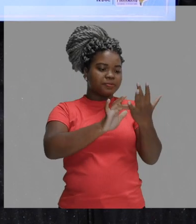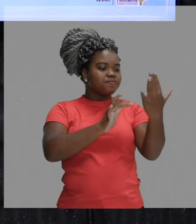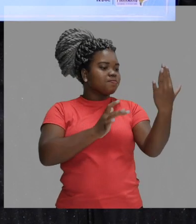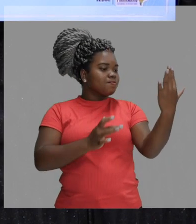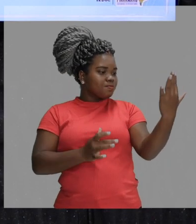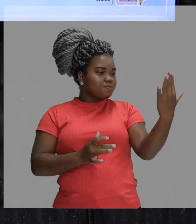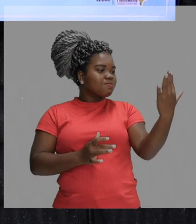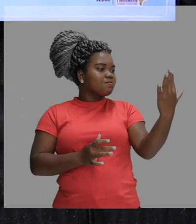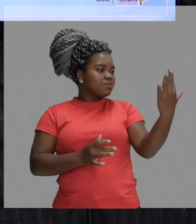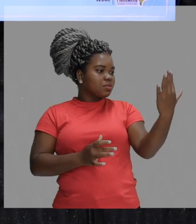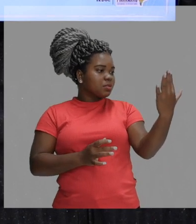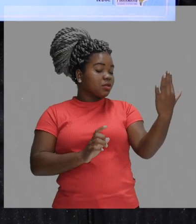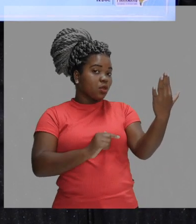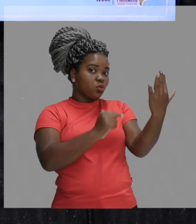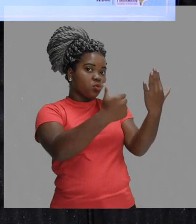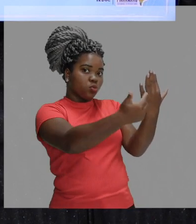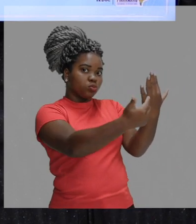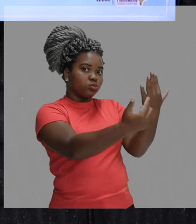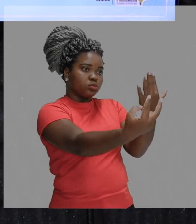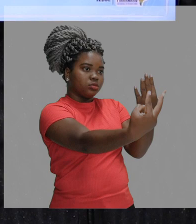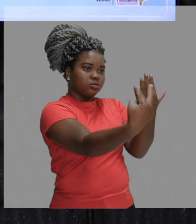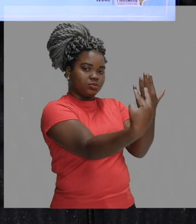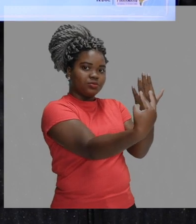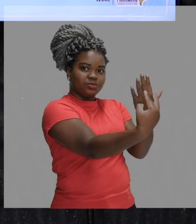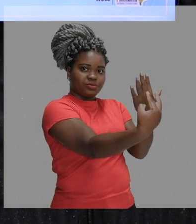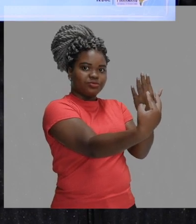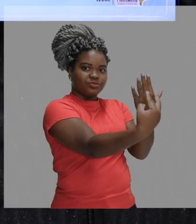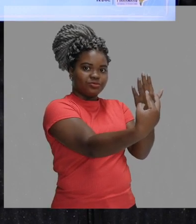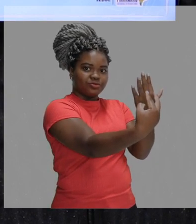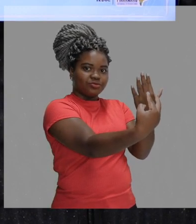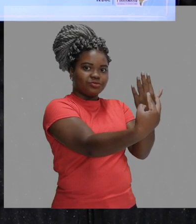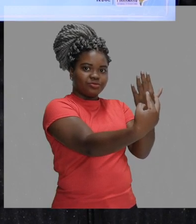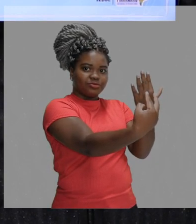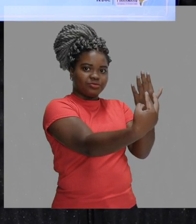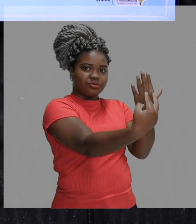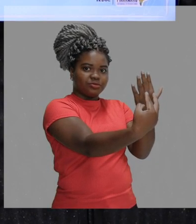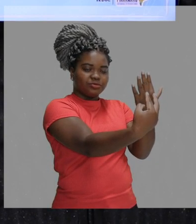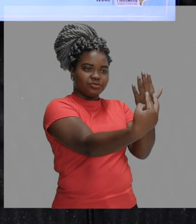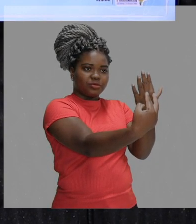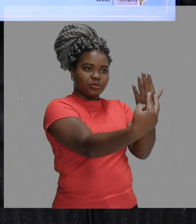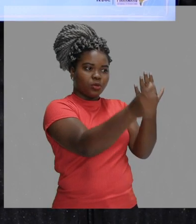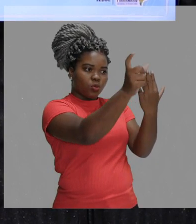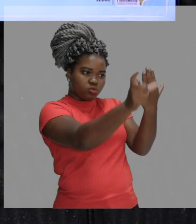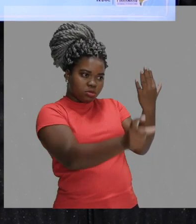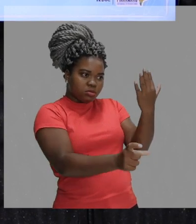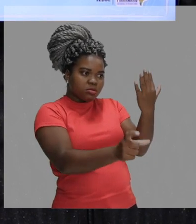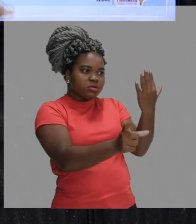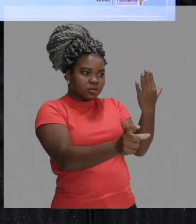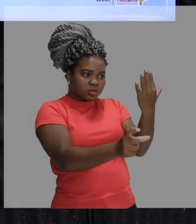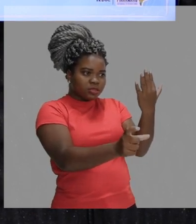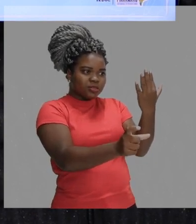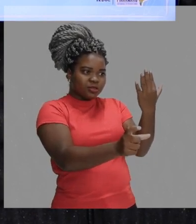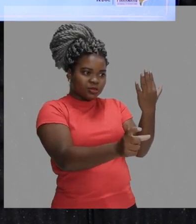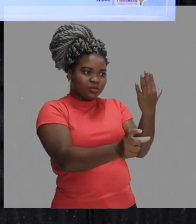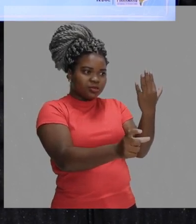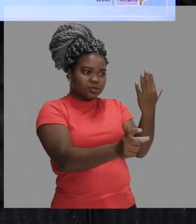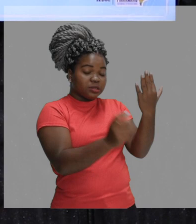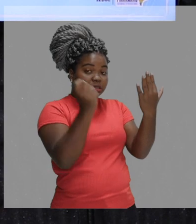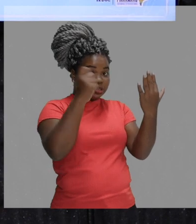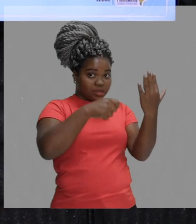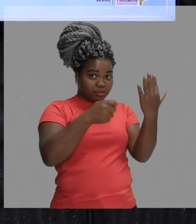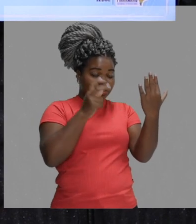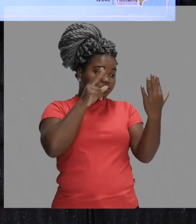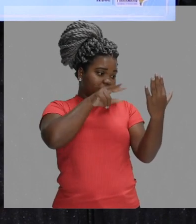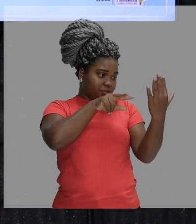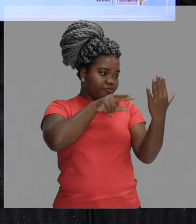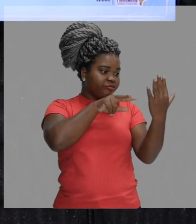se tiver um outro observador no local onde está esse objeto, ou essa pessoa que você está conseguindo ver